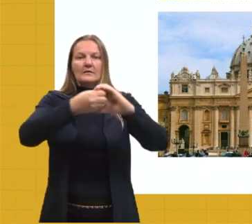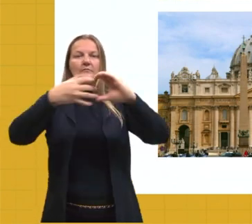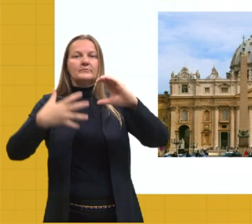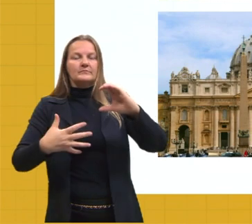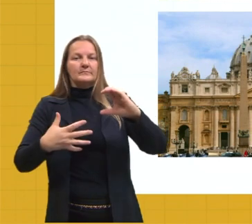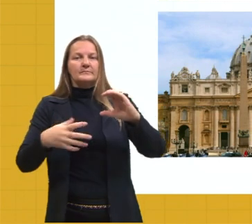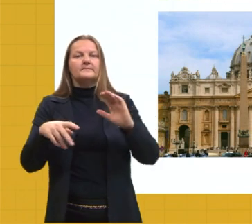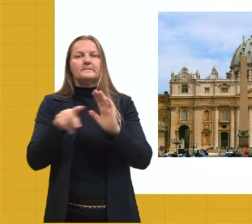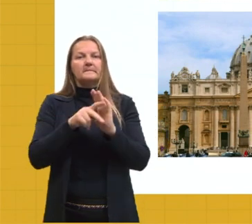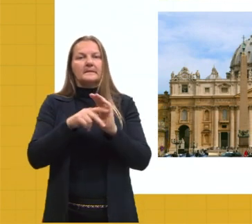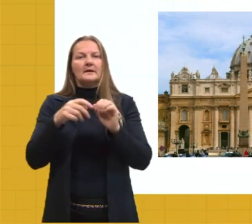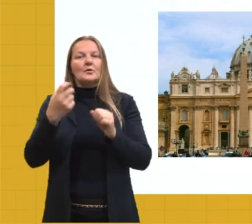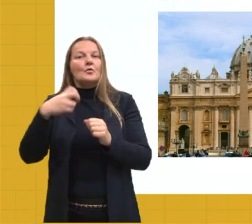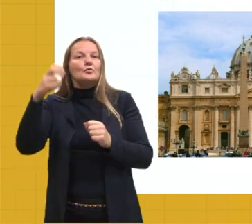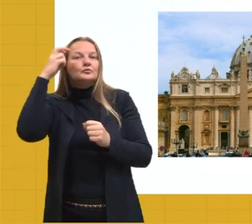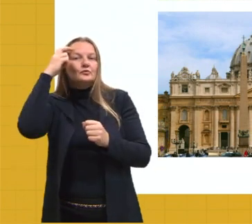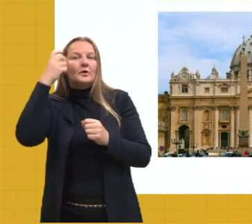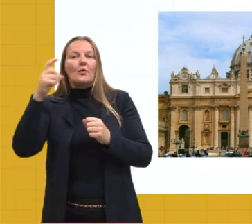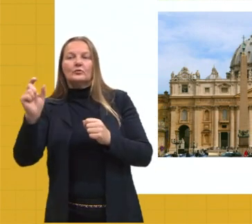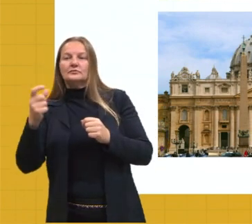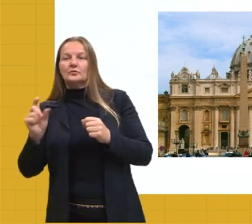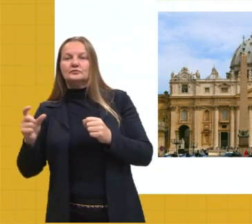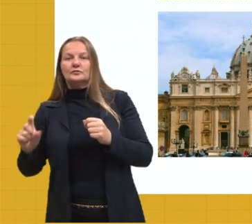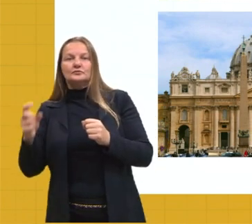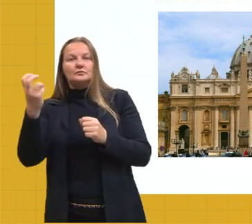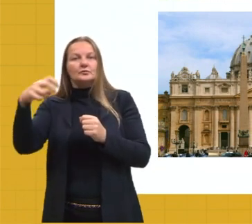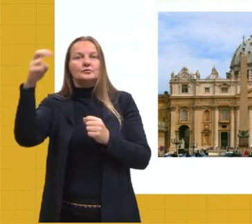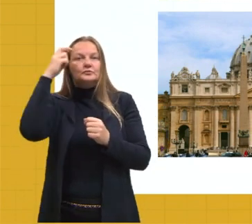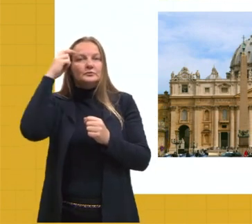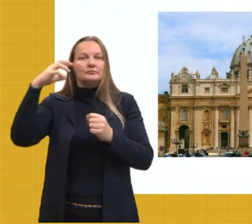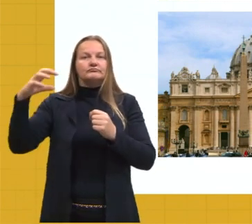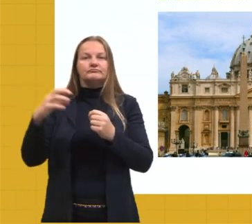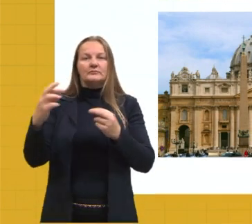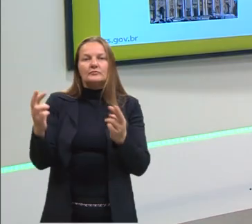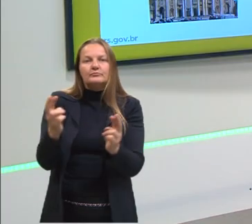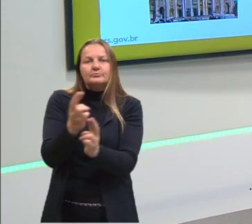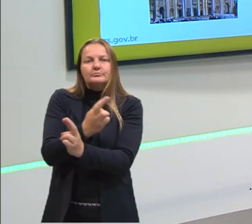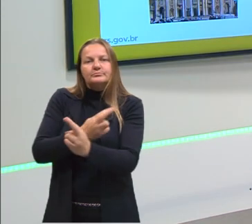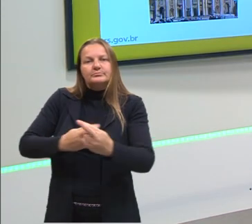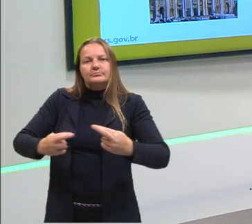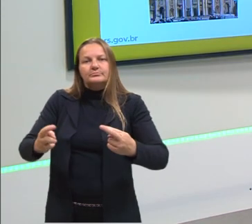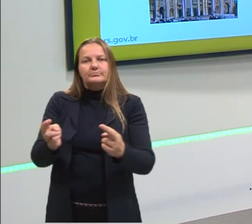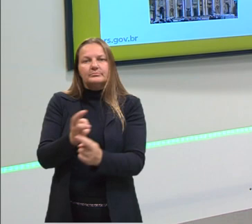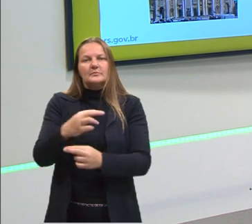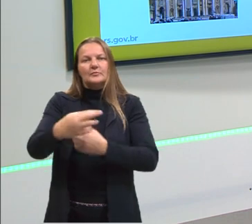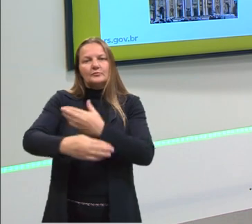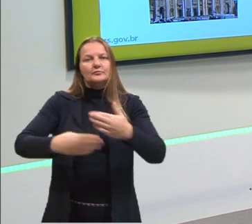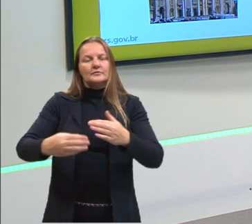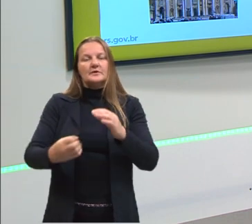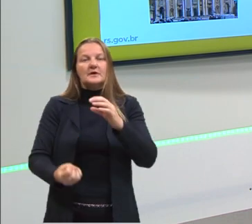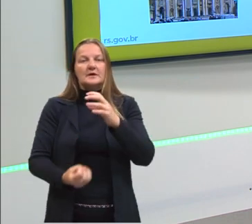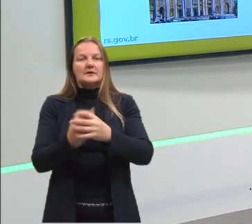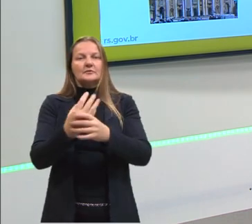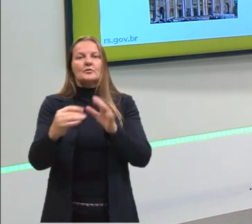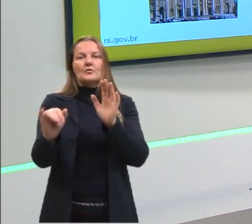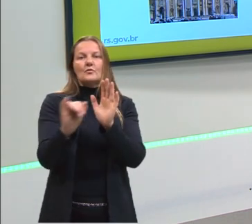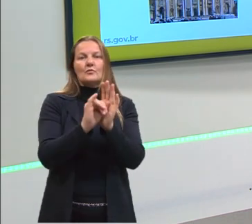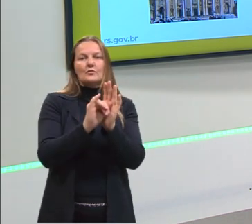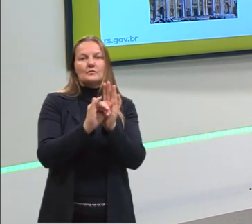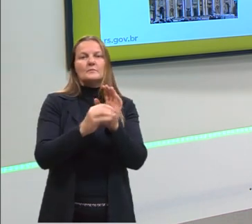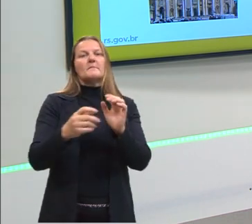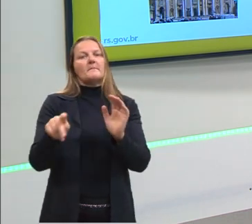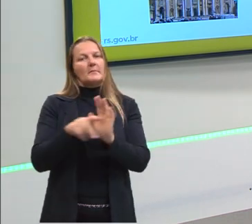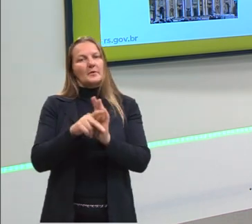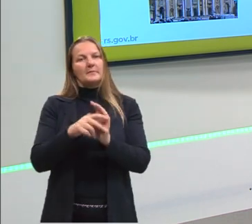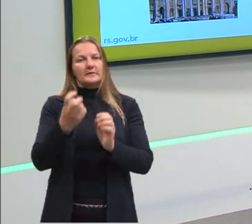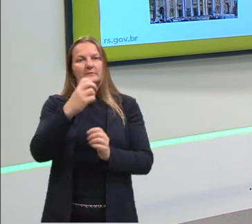de outras culturas e vai mesclando essas culturas para construir a sua identidade. E aí nós temos,